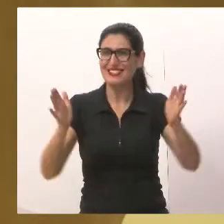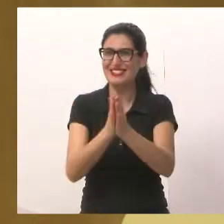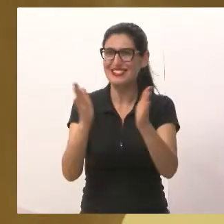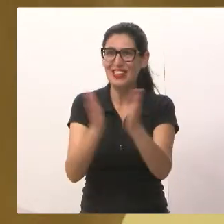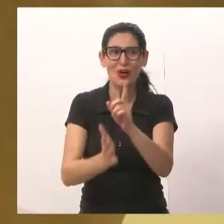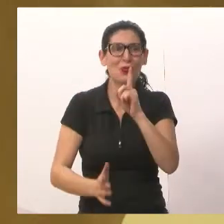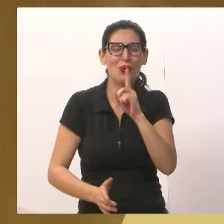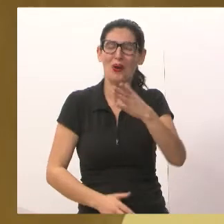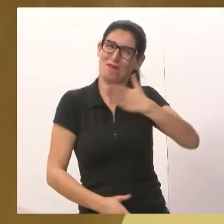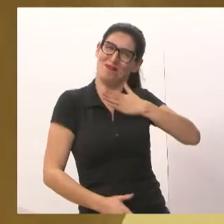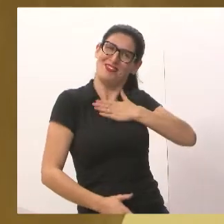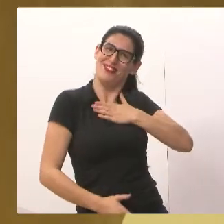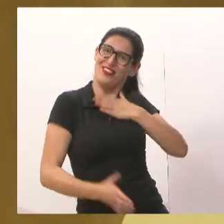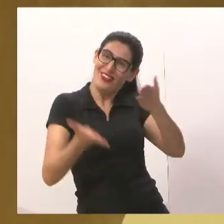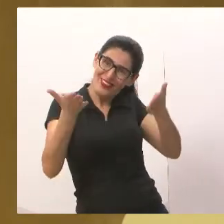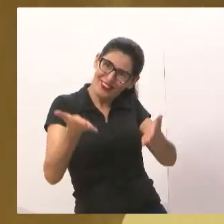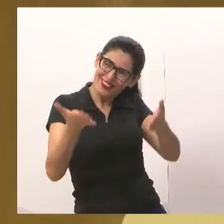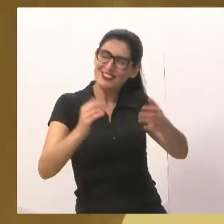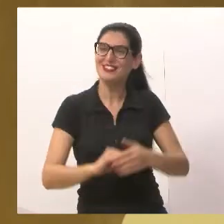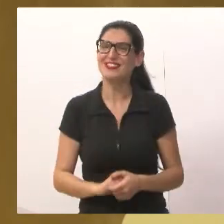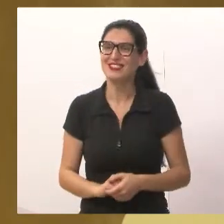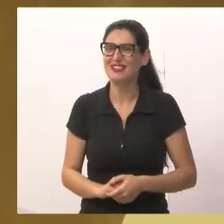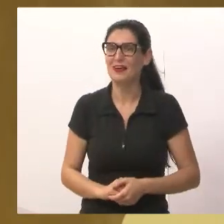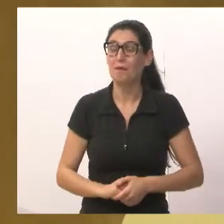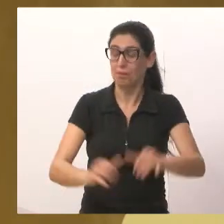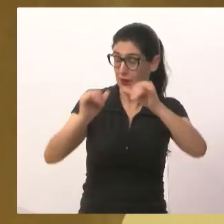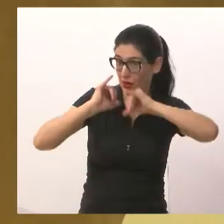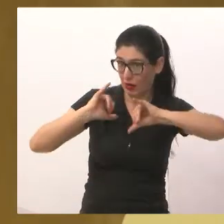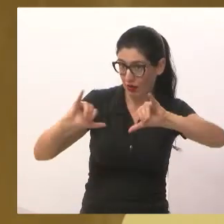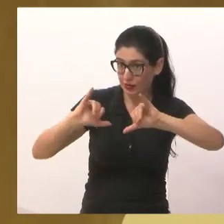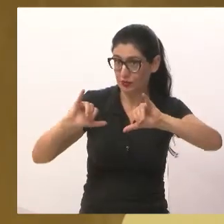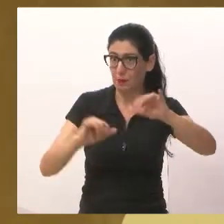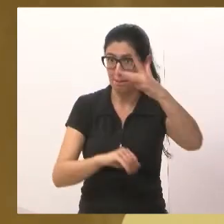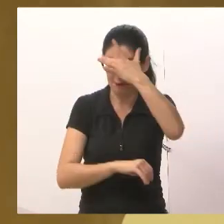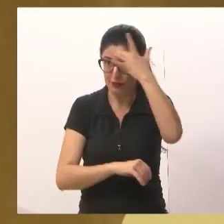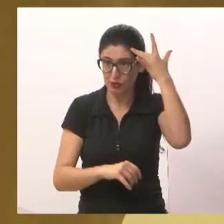e mandar o recado pessoal lá do...